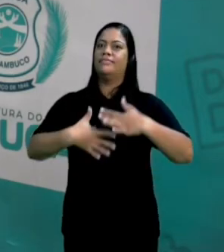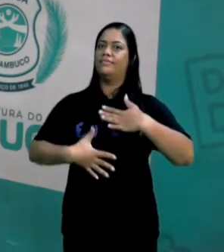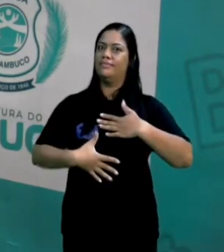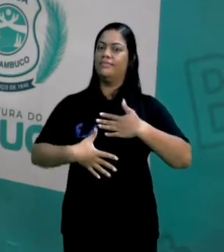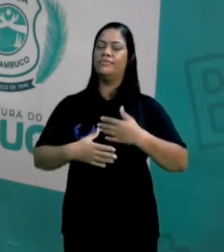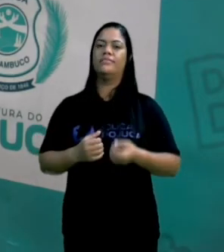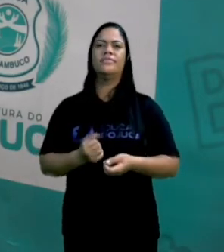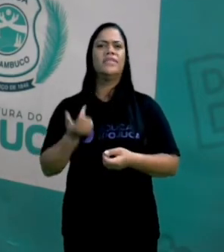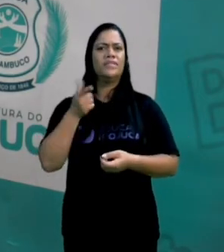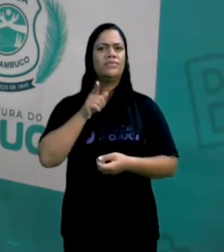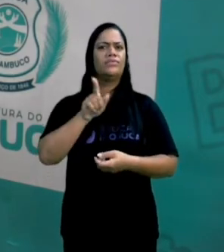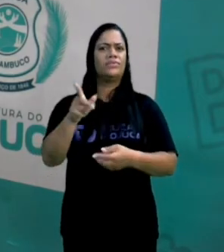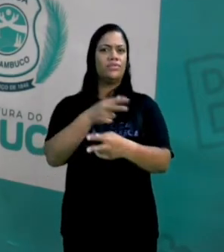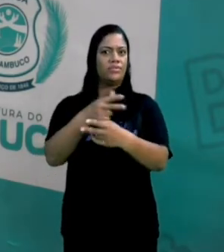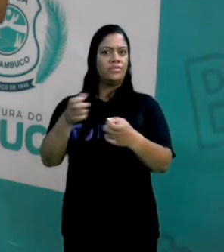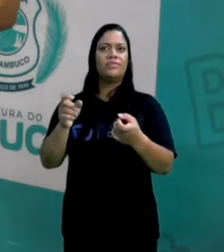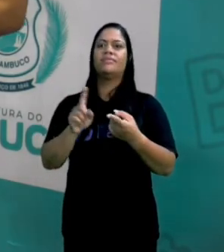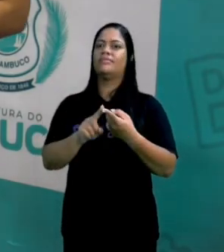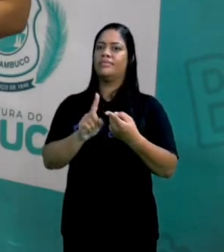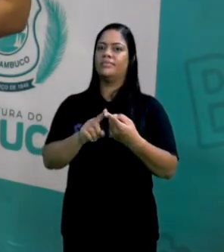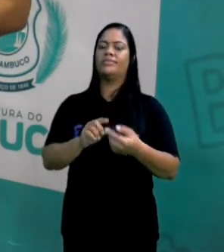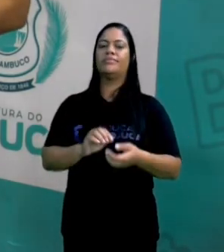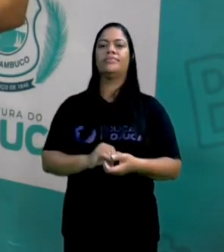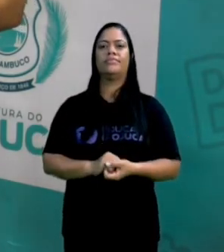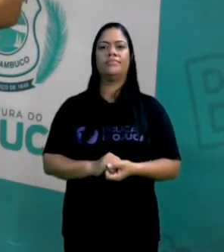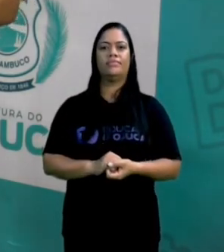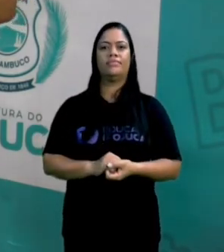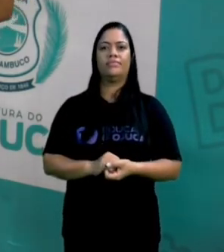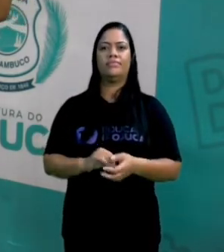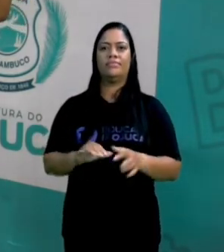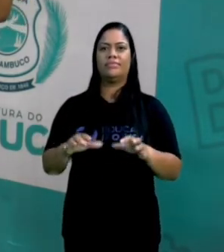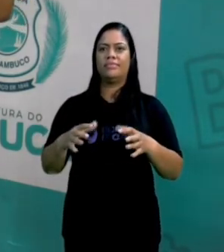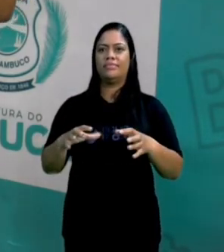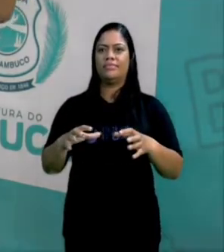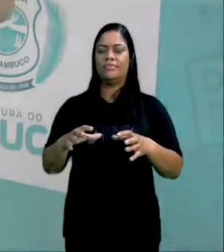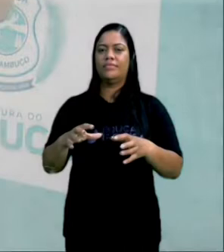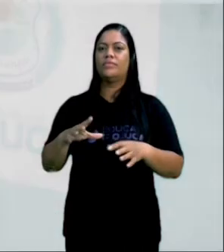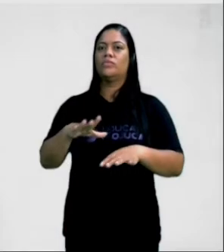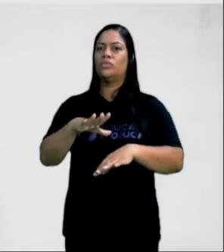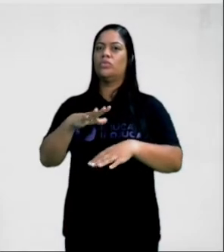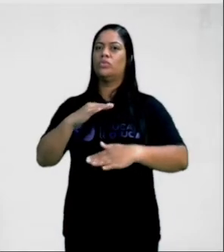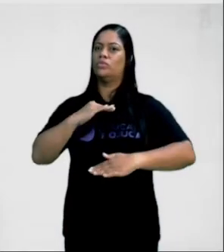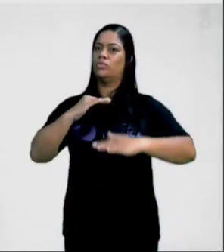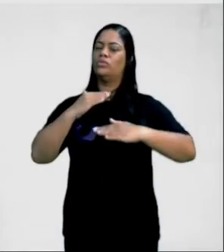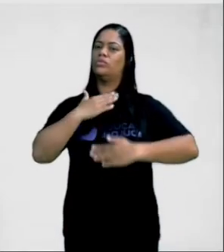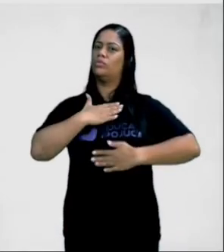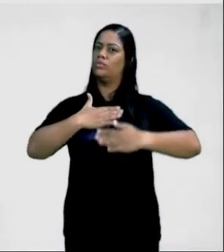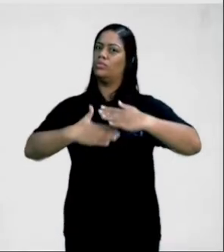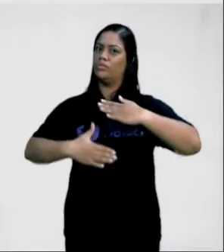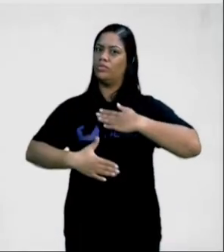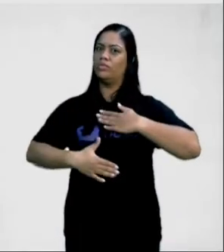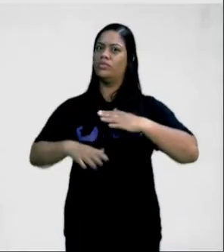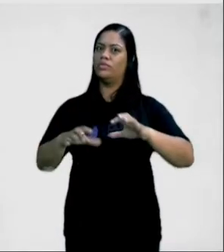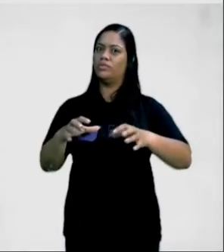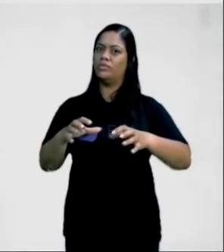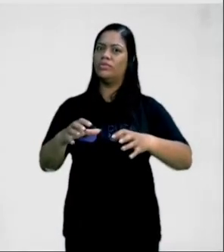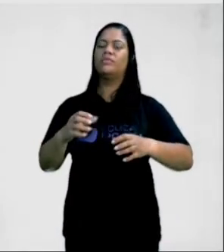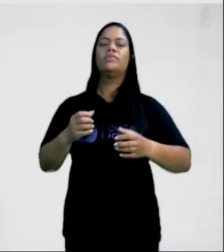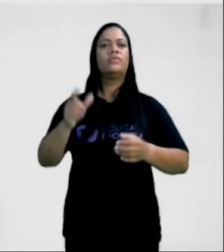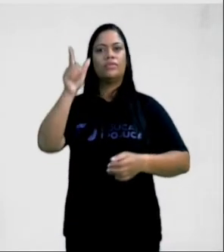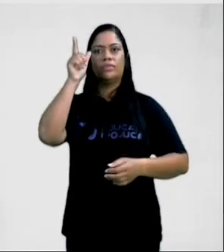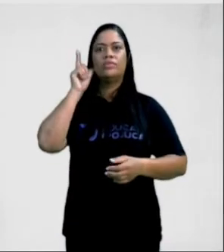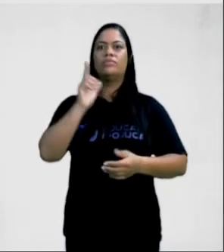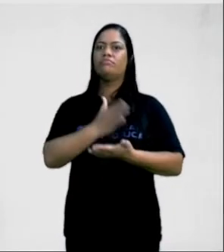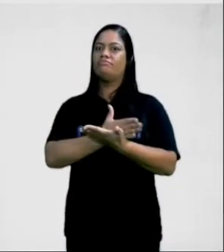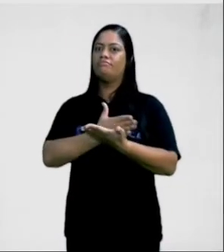Outros sintomas, por exemplo, tremores em movimentos ali, involuntários nos músculos, a musculatura